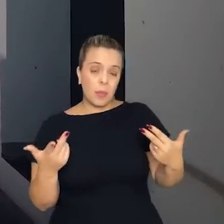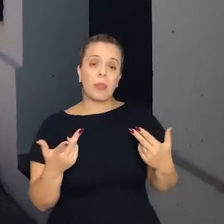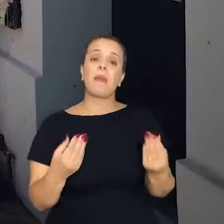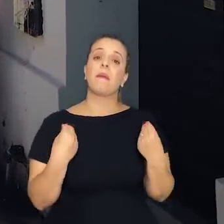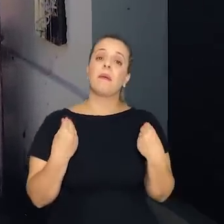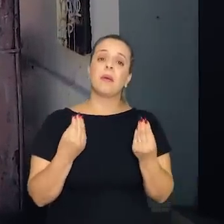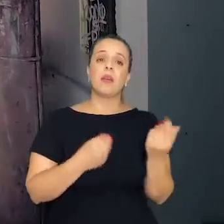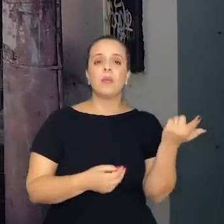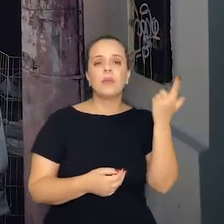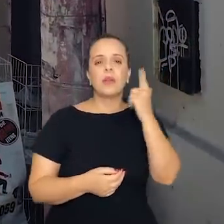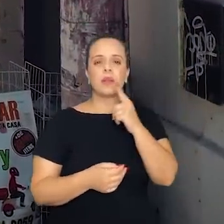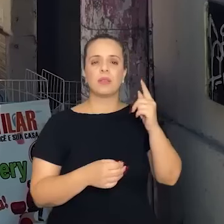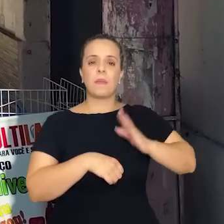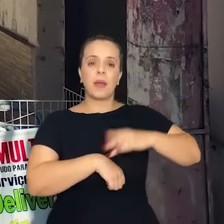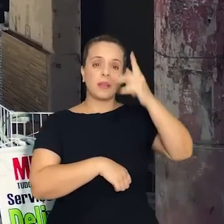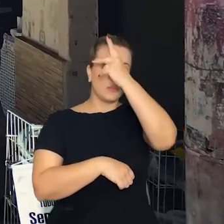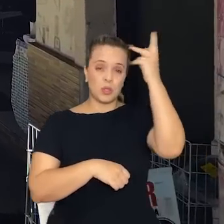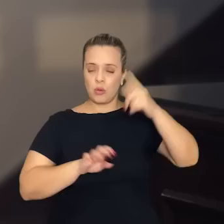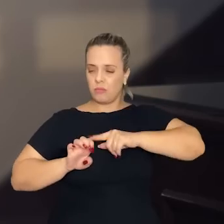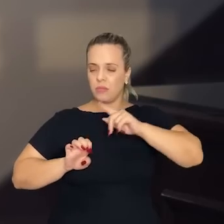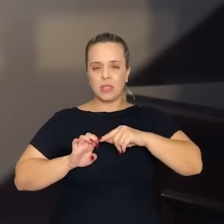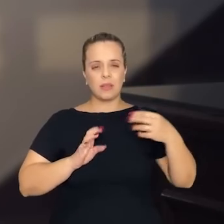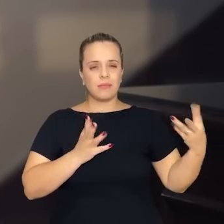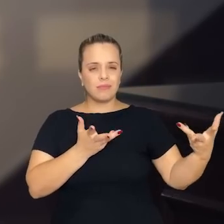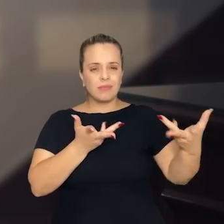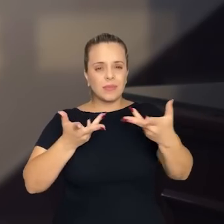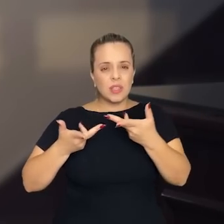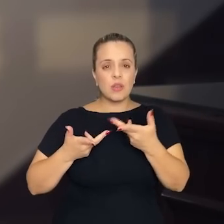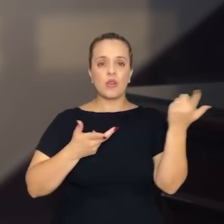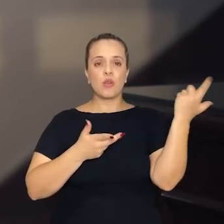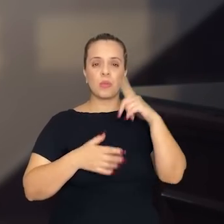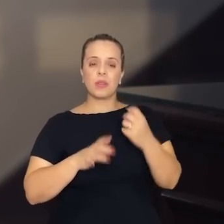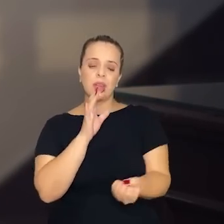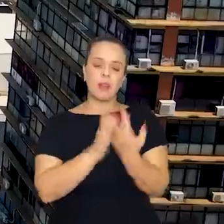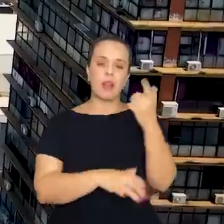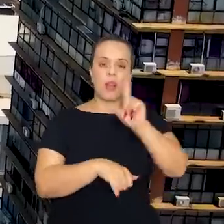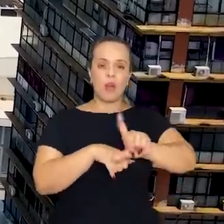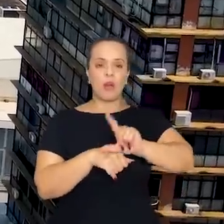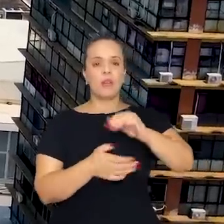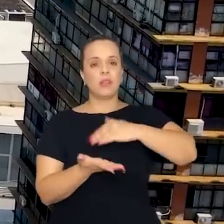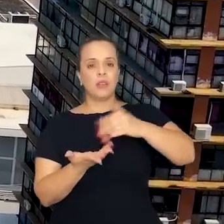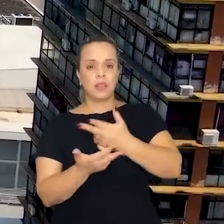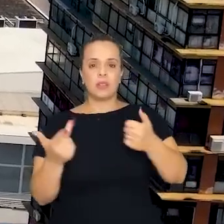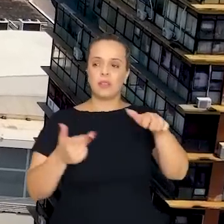possa atrair novos empresários para o centro histórico e todo o entorno.